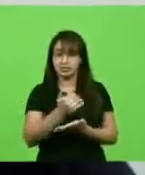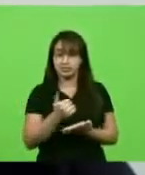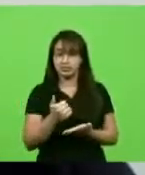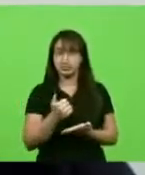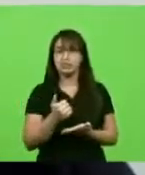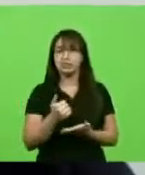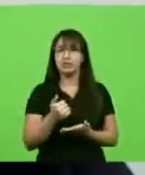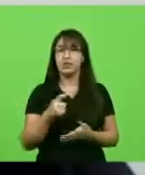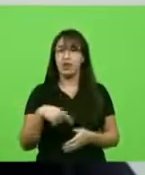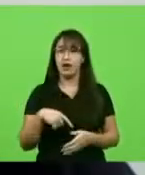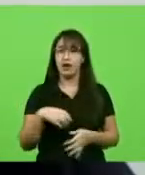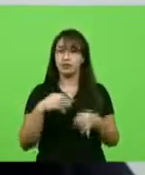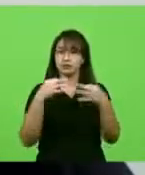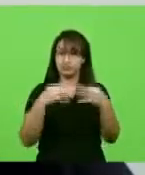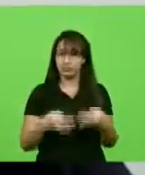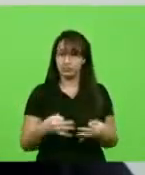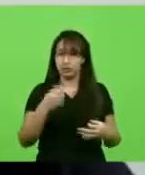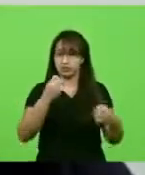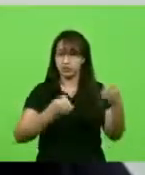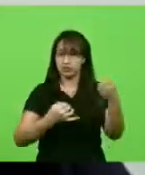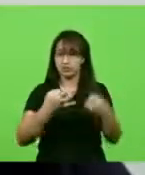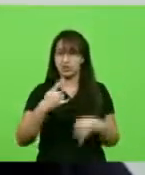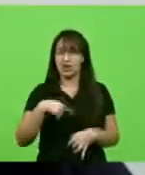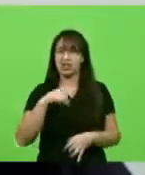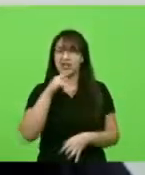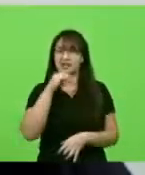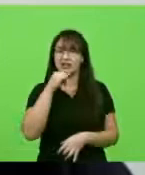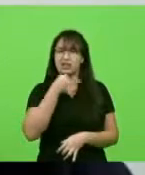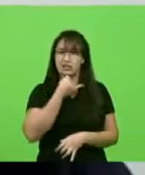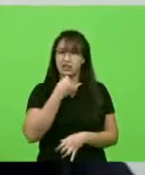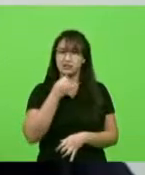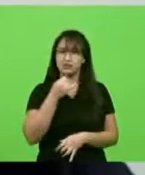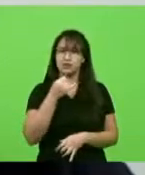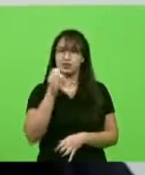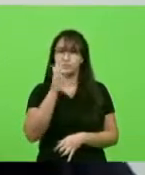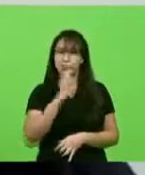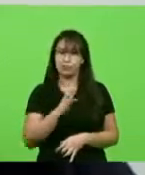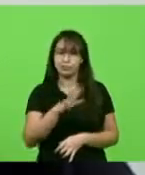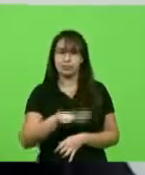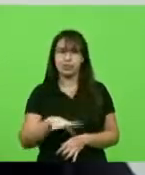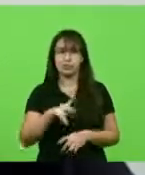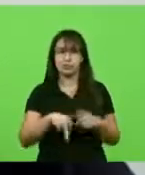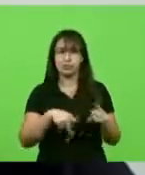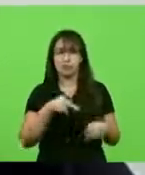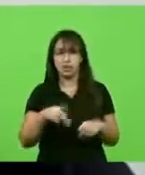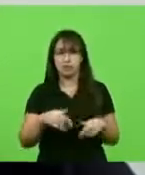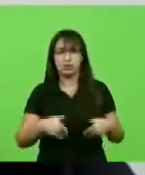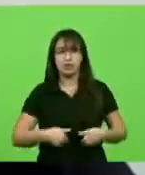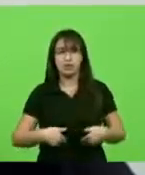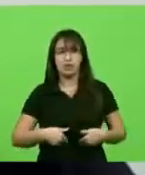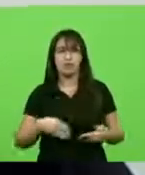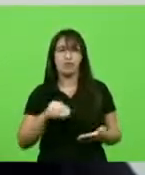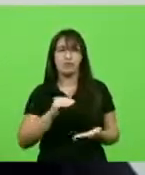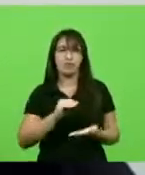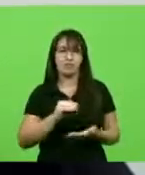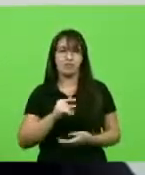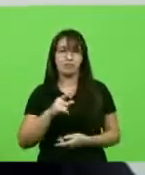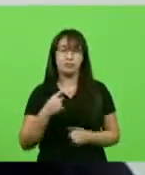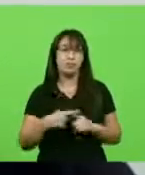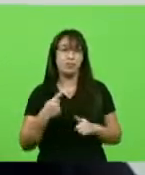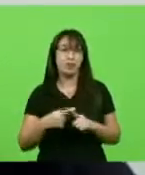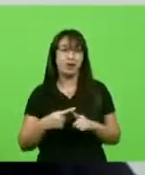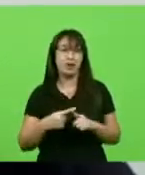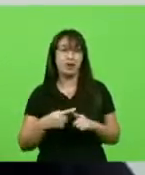colocação. É muito triste que os brasileiros estejam passando fome, porque não falta produção. O que